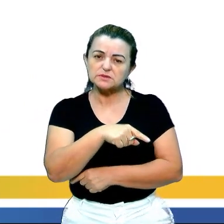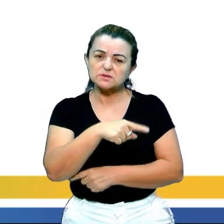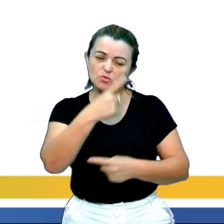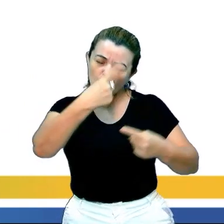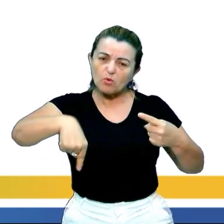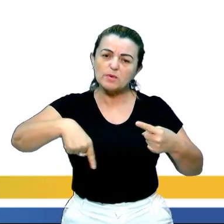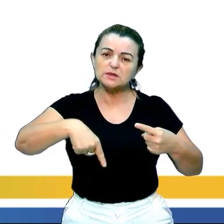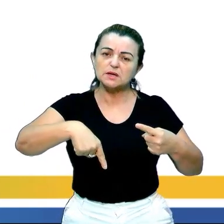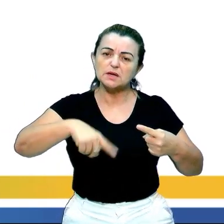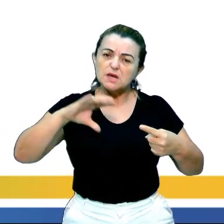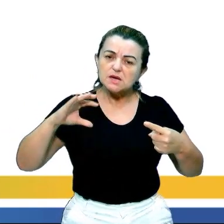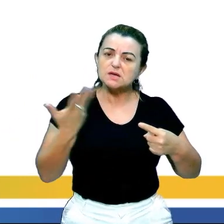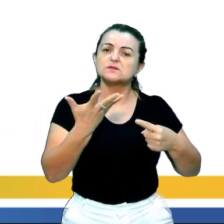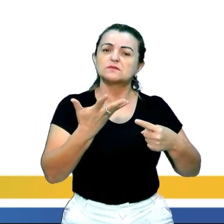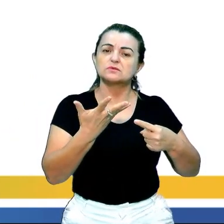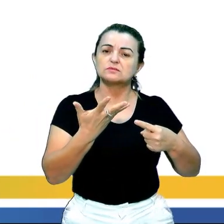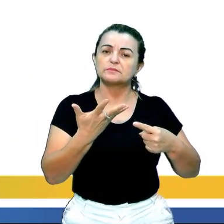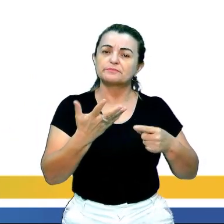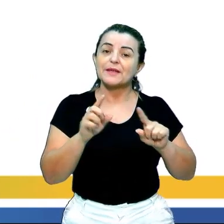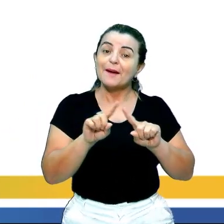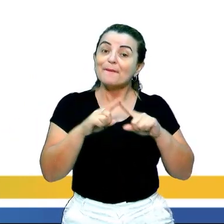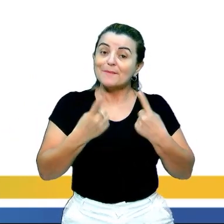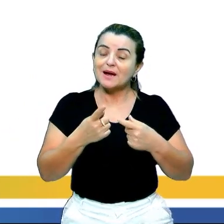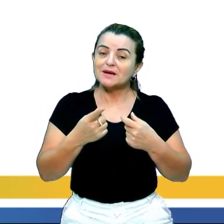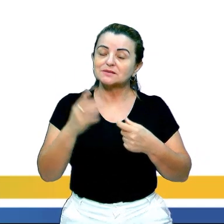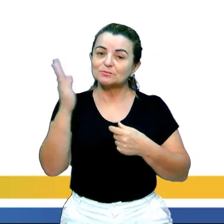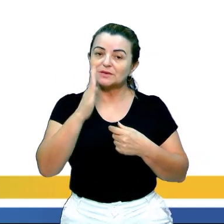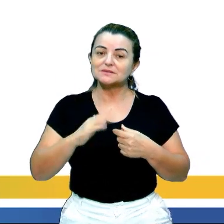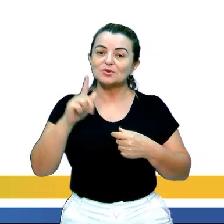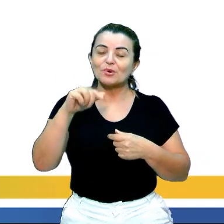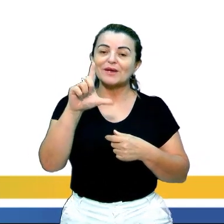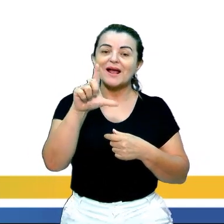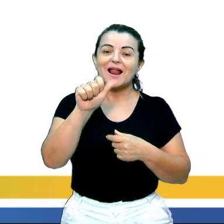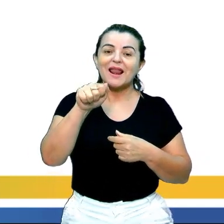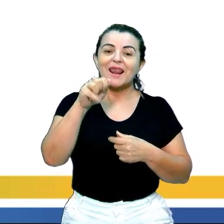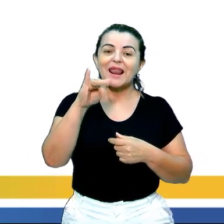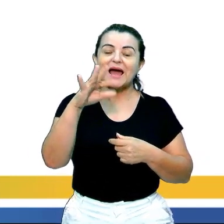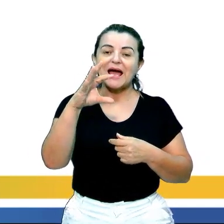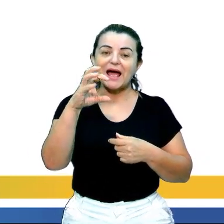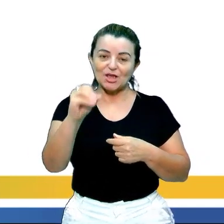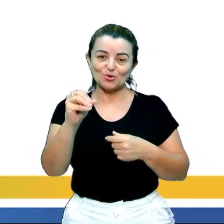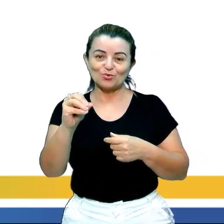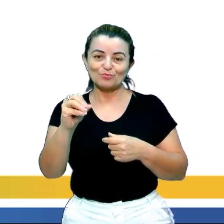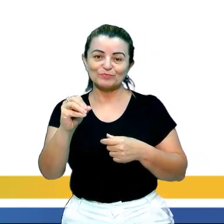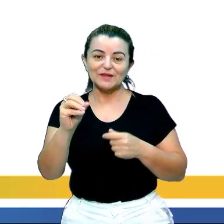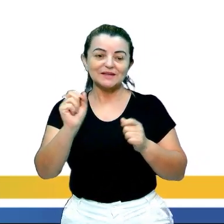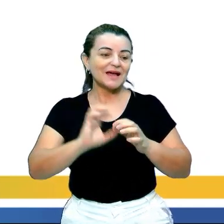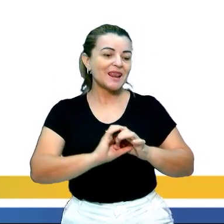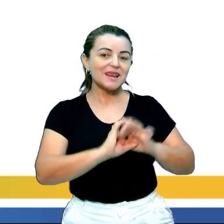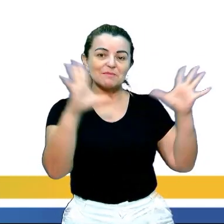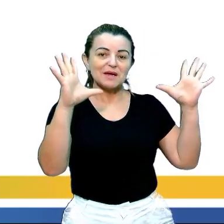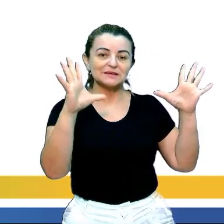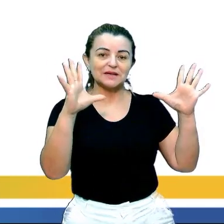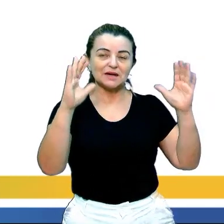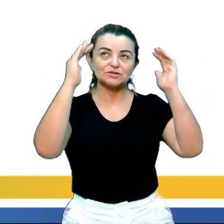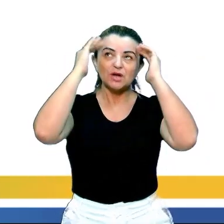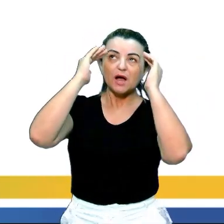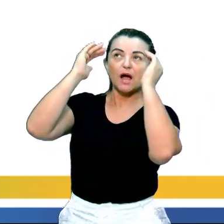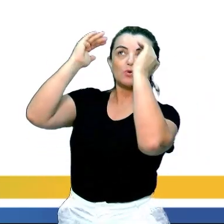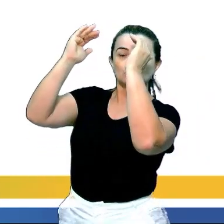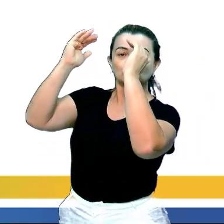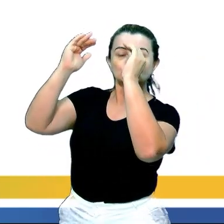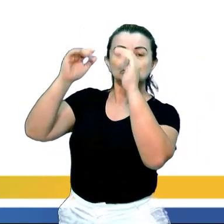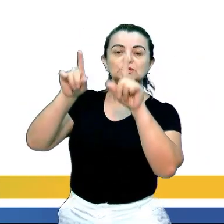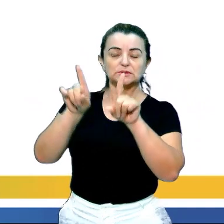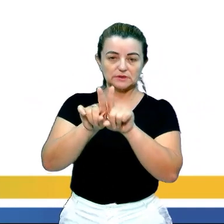lado, o país é laico e defende a liberdade ao culto e a crença religiosa. Por outros, as